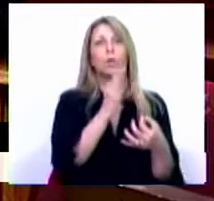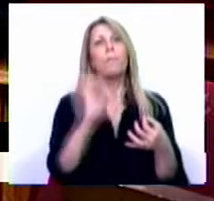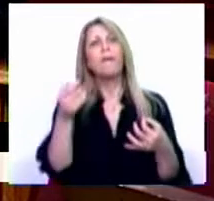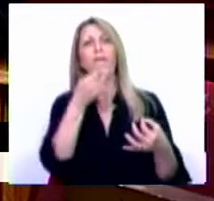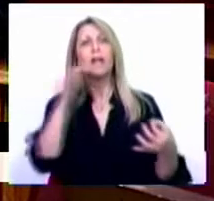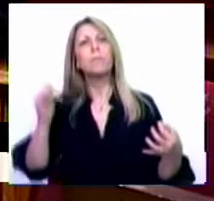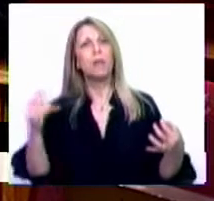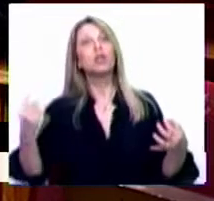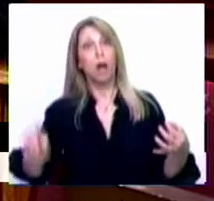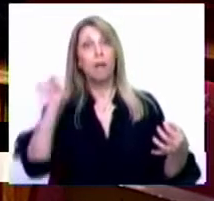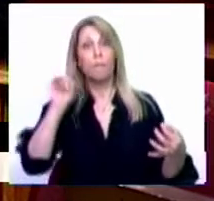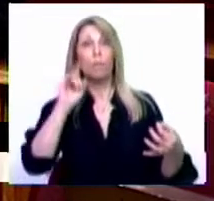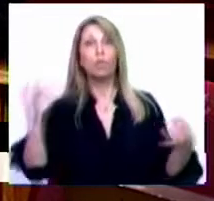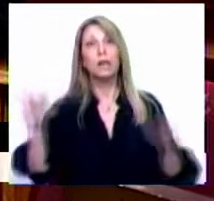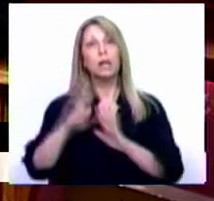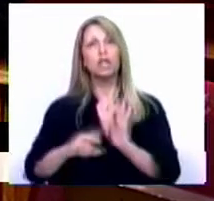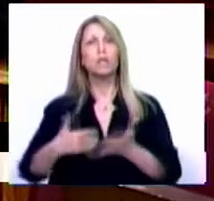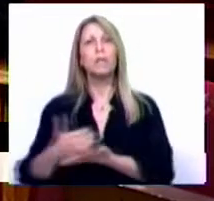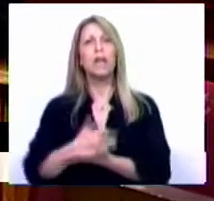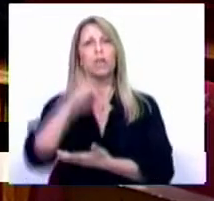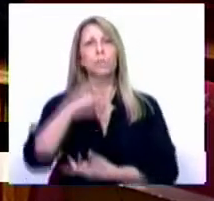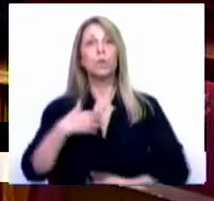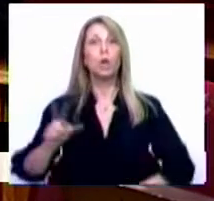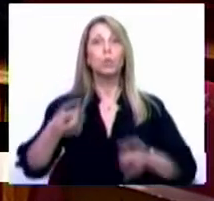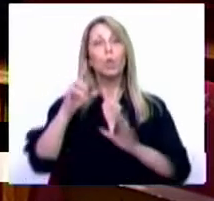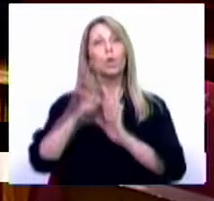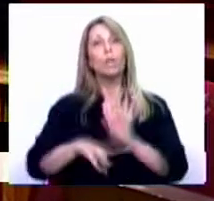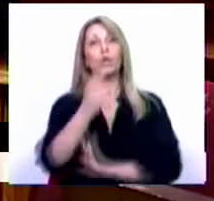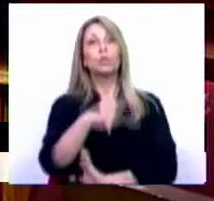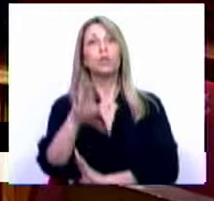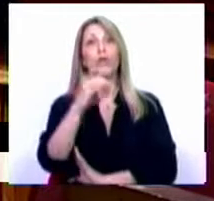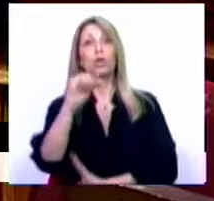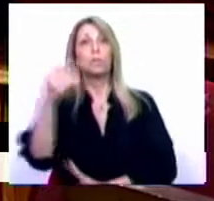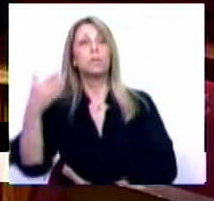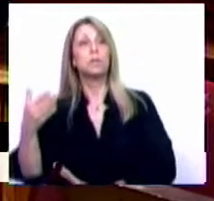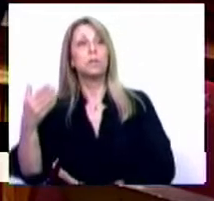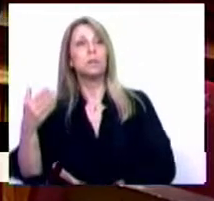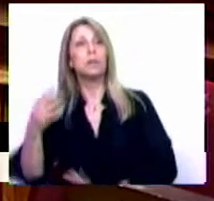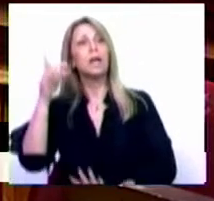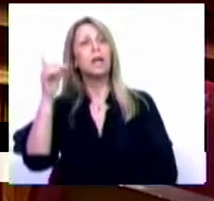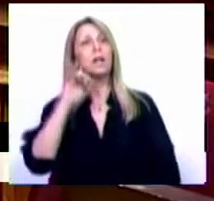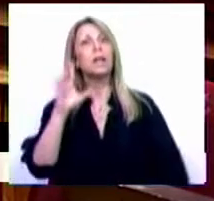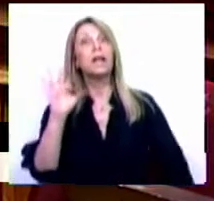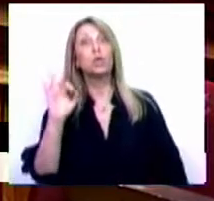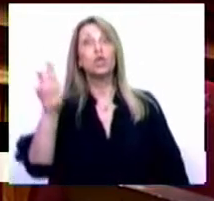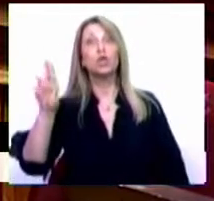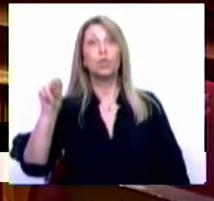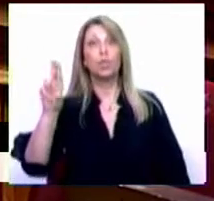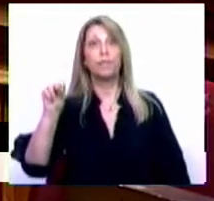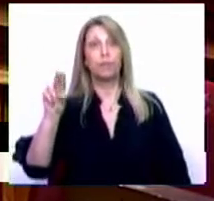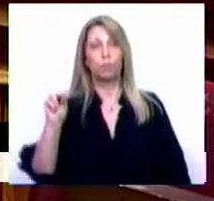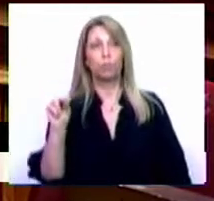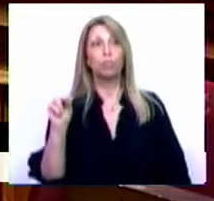regime dos dados não pessoais, o Regulamento de 2018-1807, de 14 de novembro, que